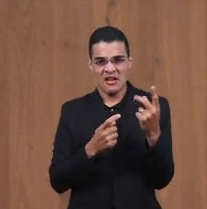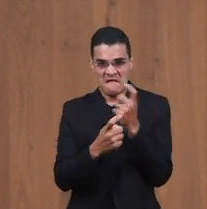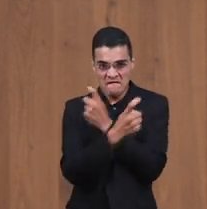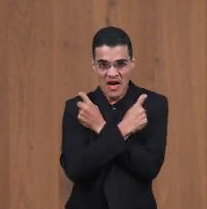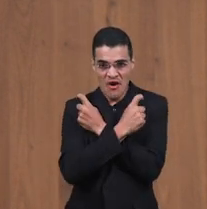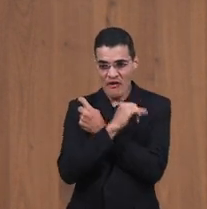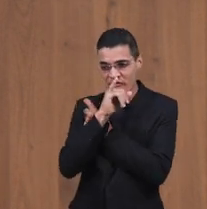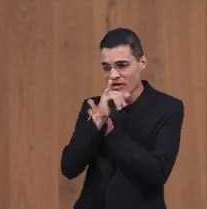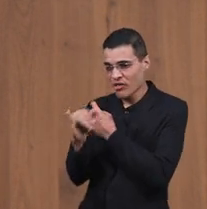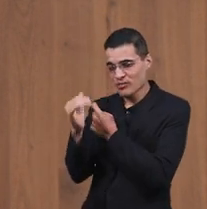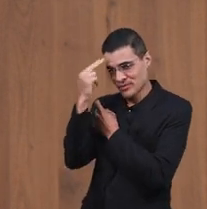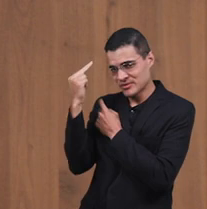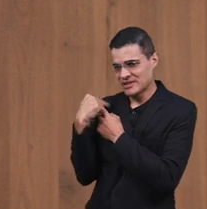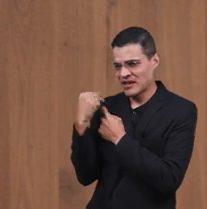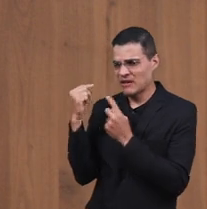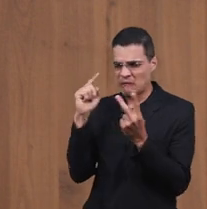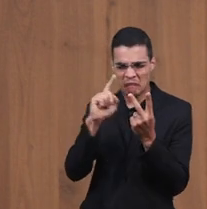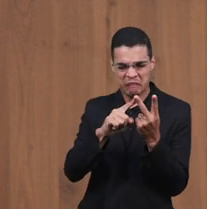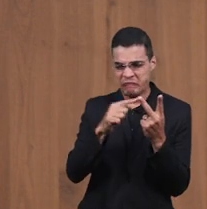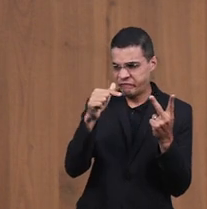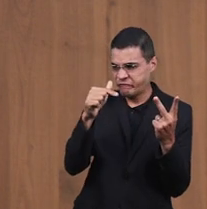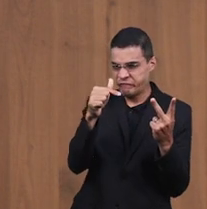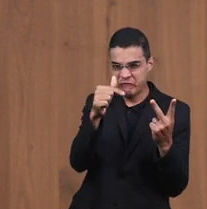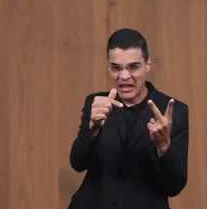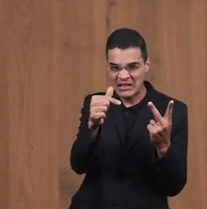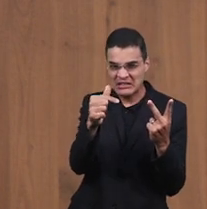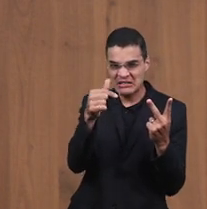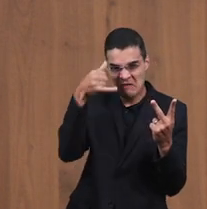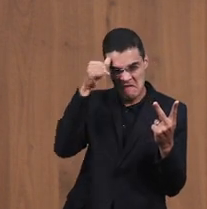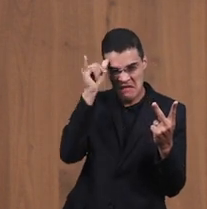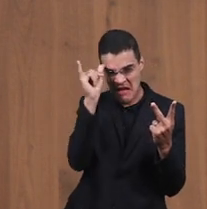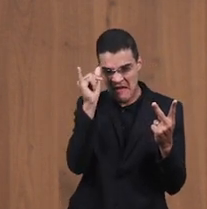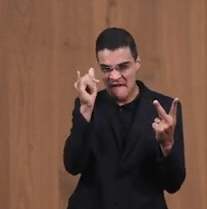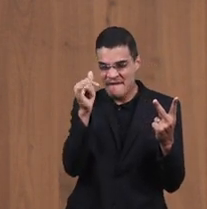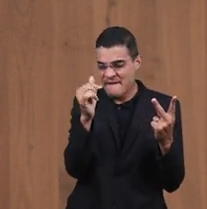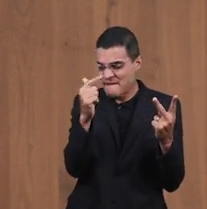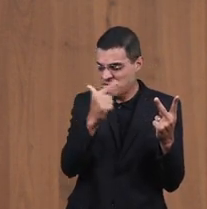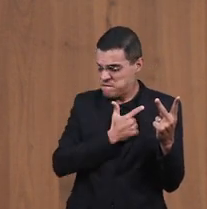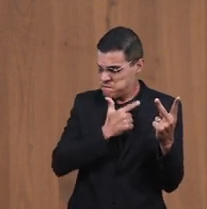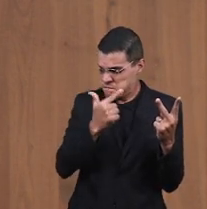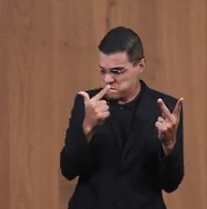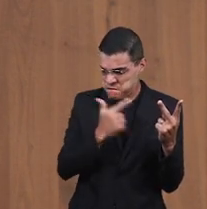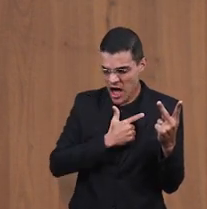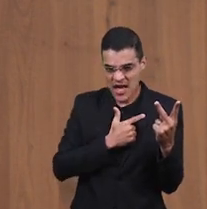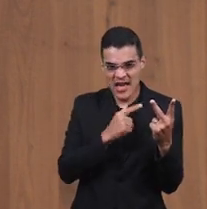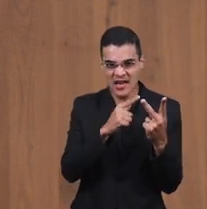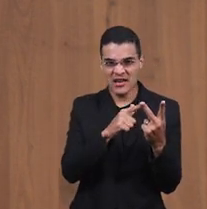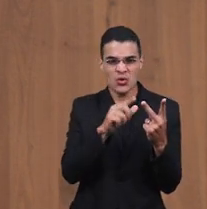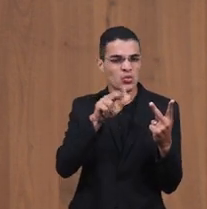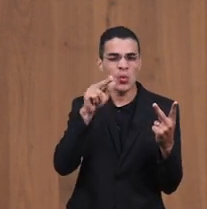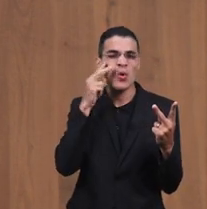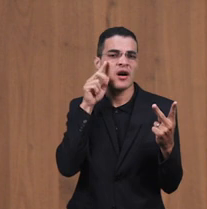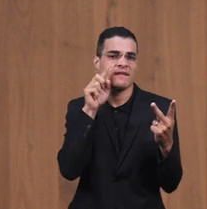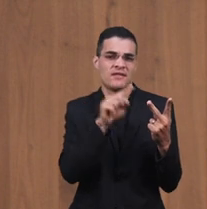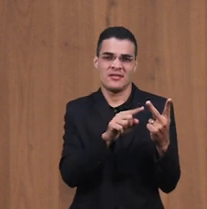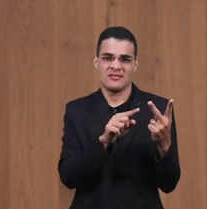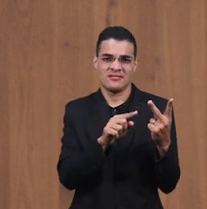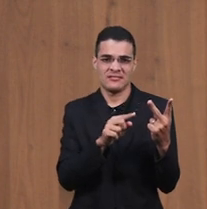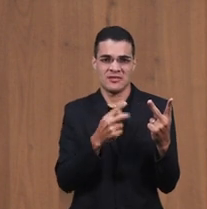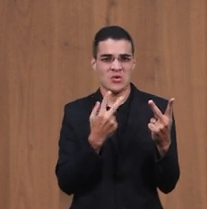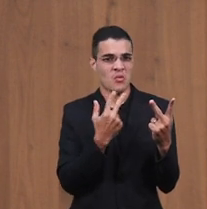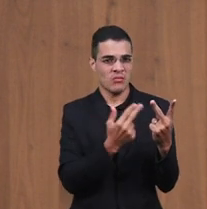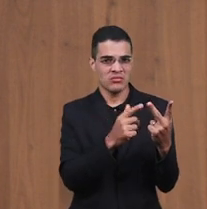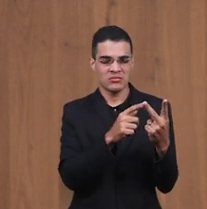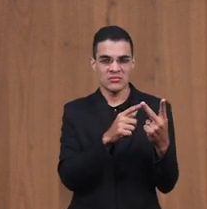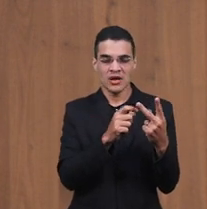eram tão feias Qual ele nunca tinha visto no Egito Vacas iguais De tão magra